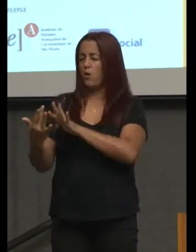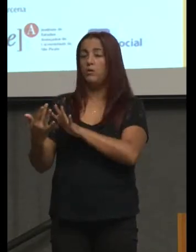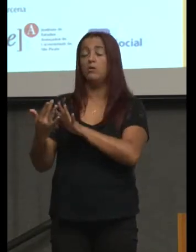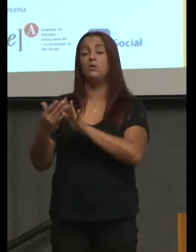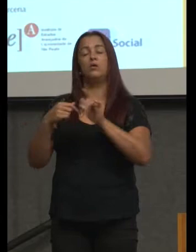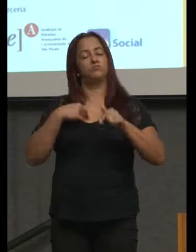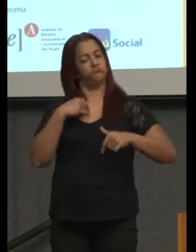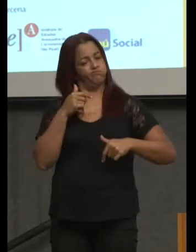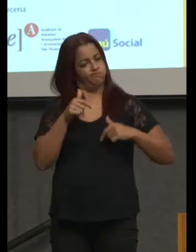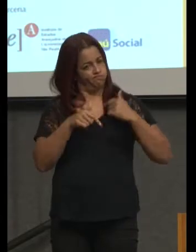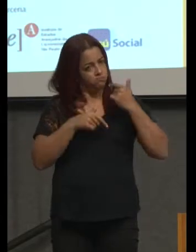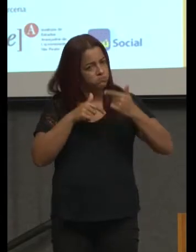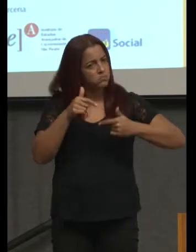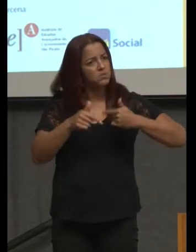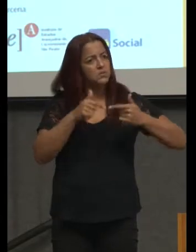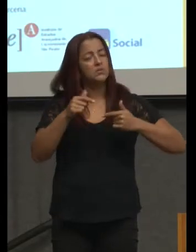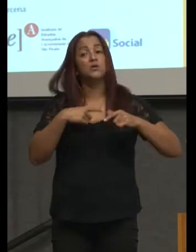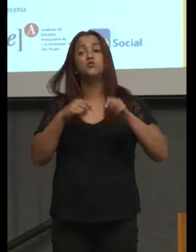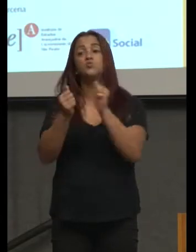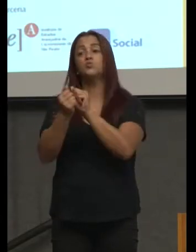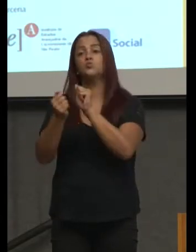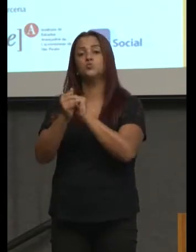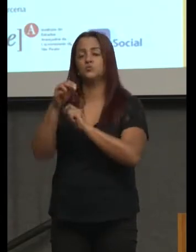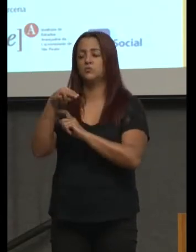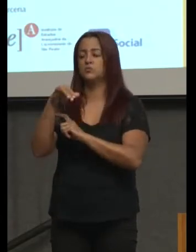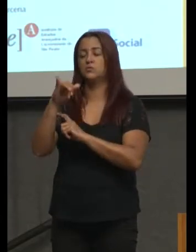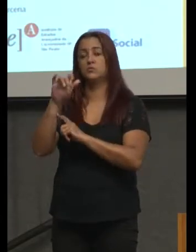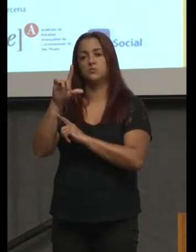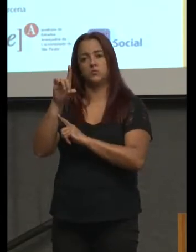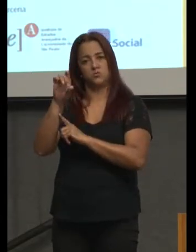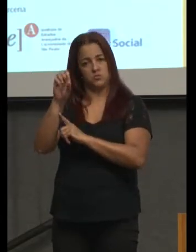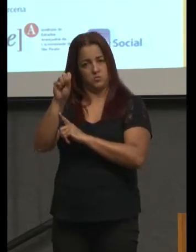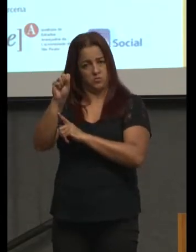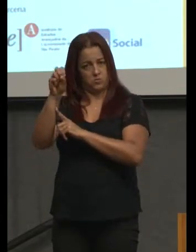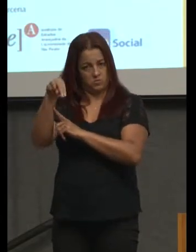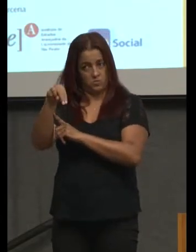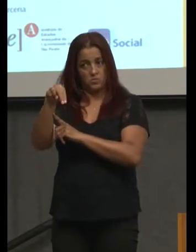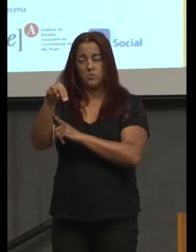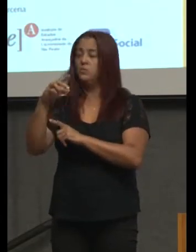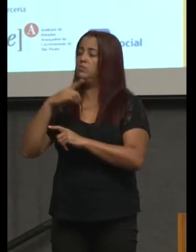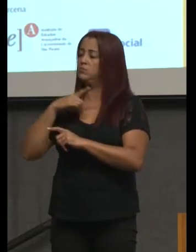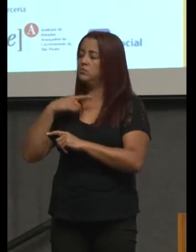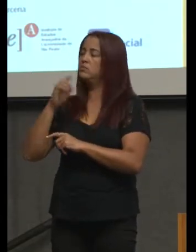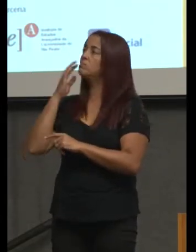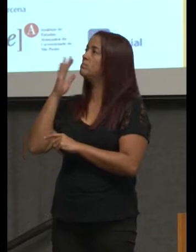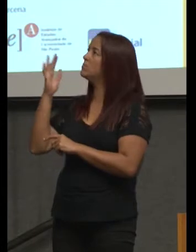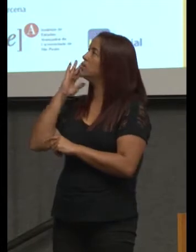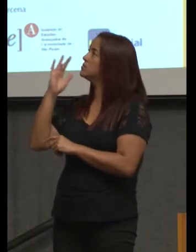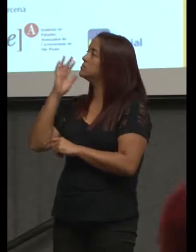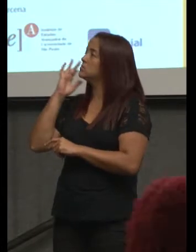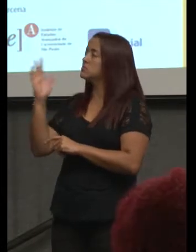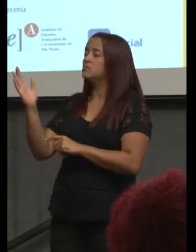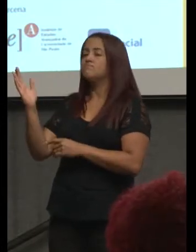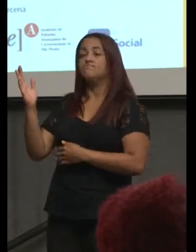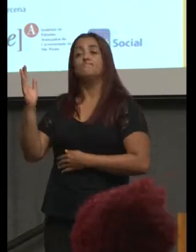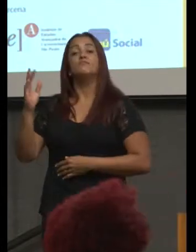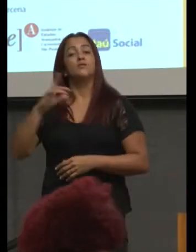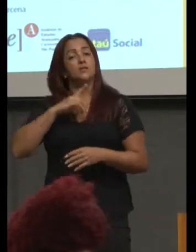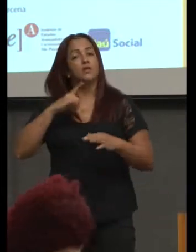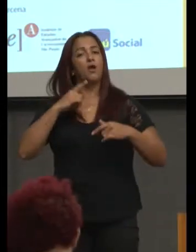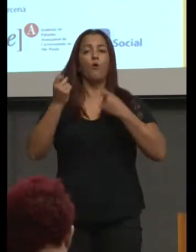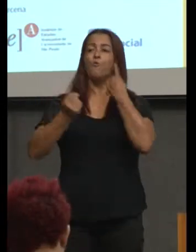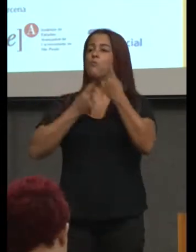trabalhando com o Nilson, o pensar desses, e algumas